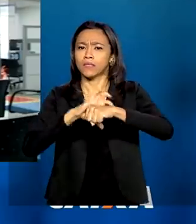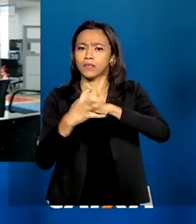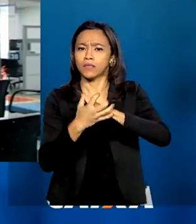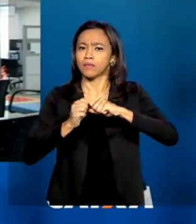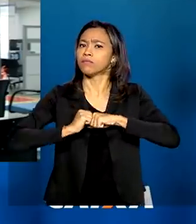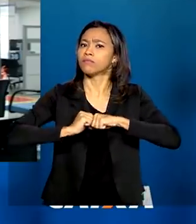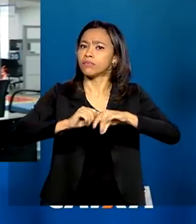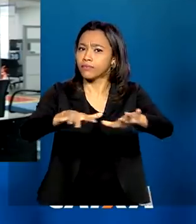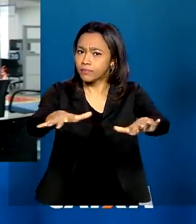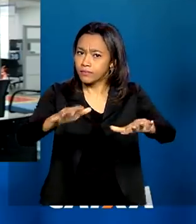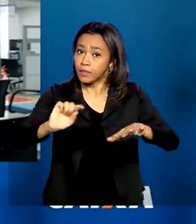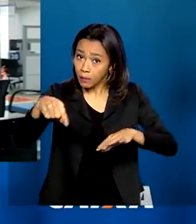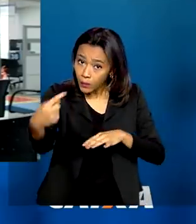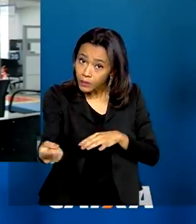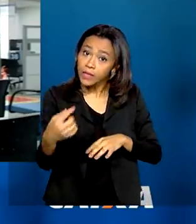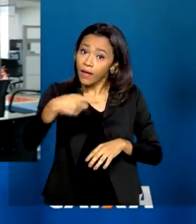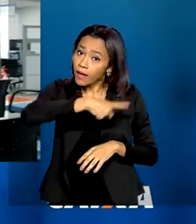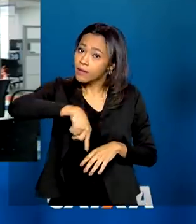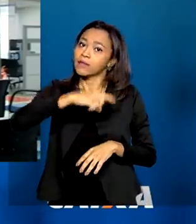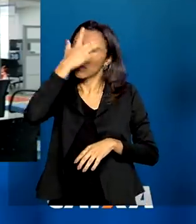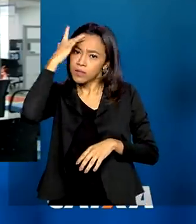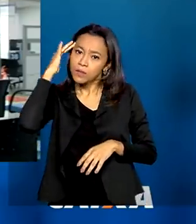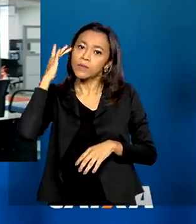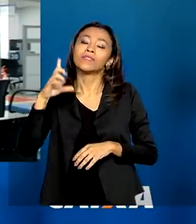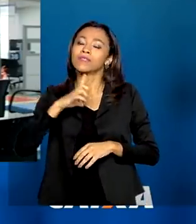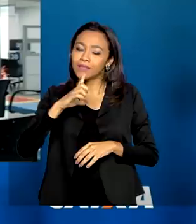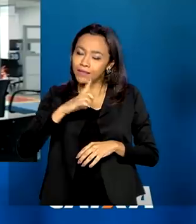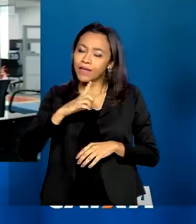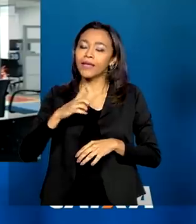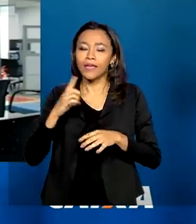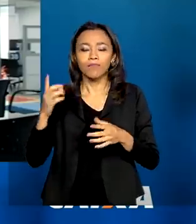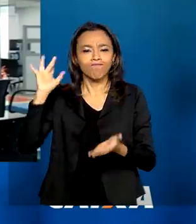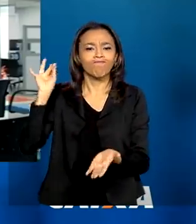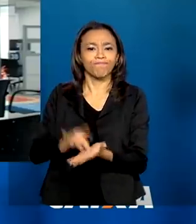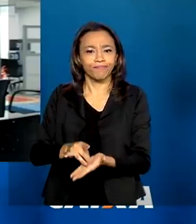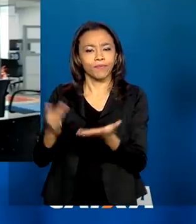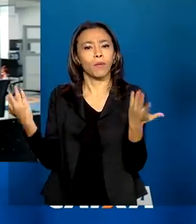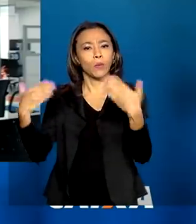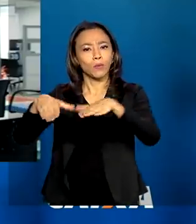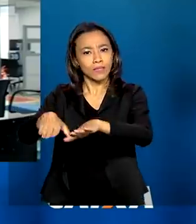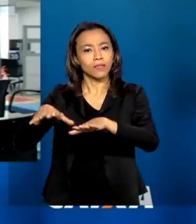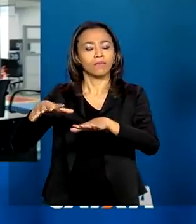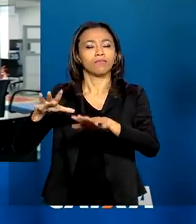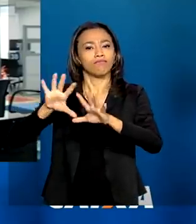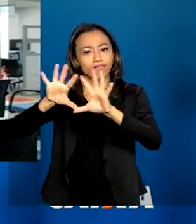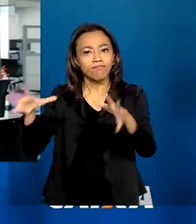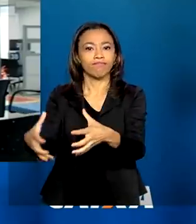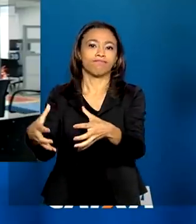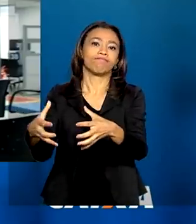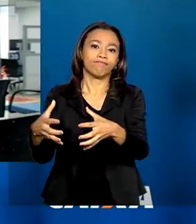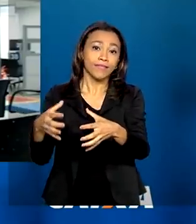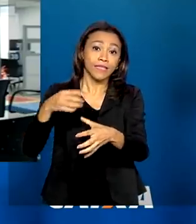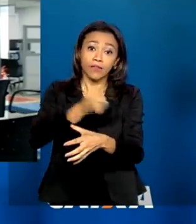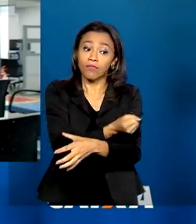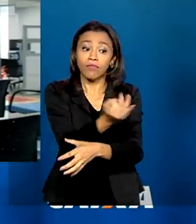benefício, que estas pessoas têm uma inclusão de fato no mercado. Então, várias